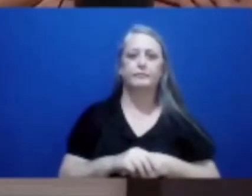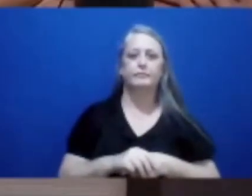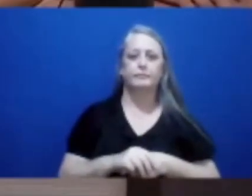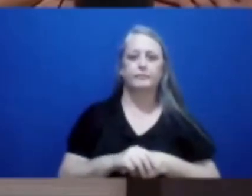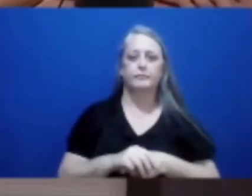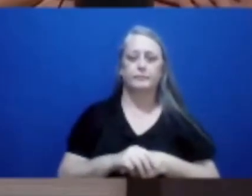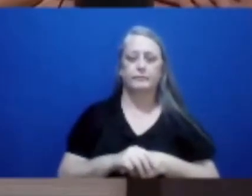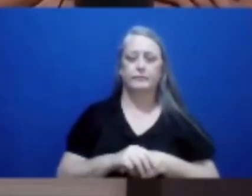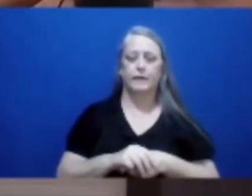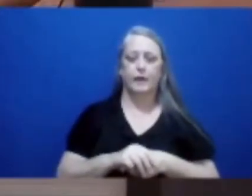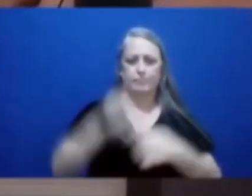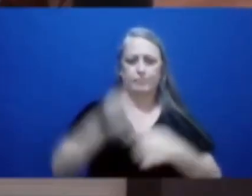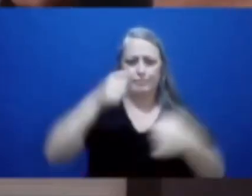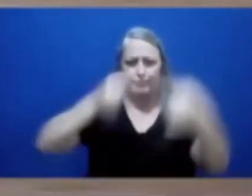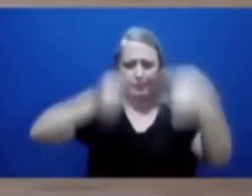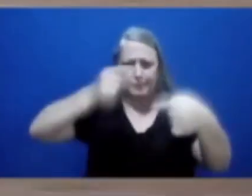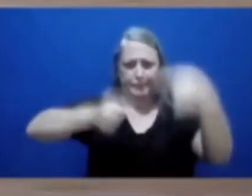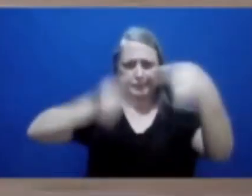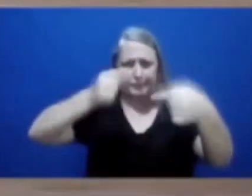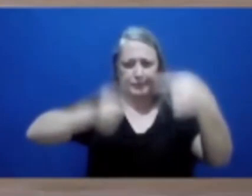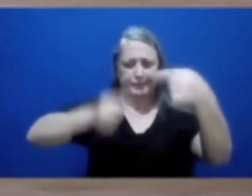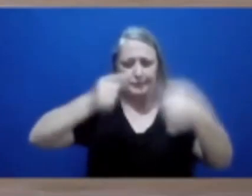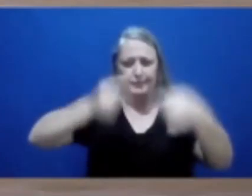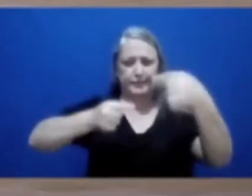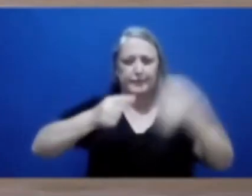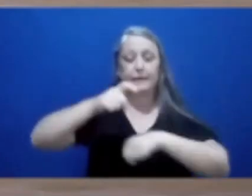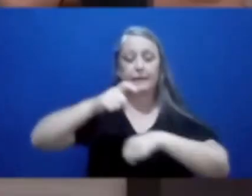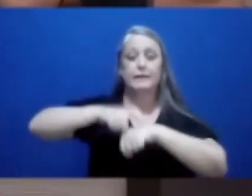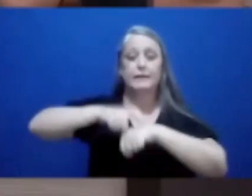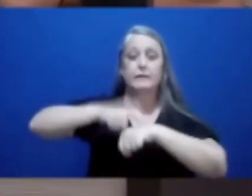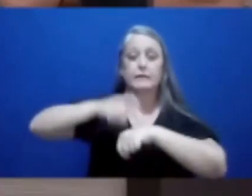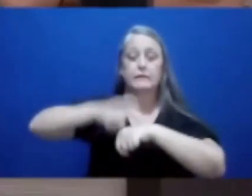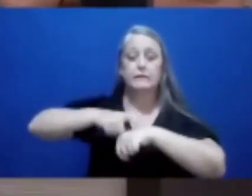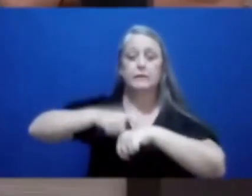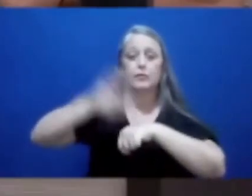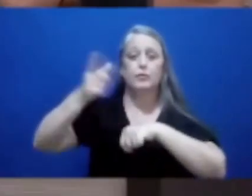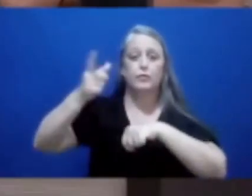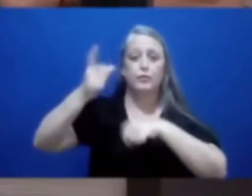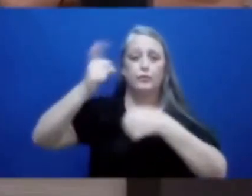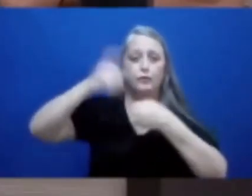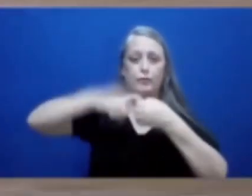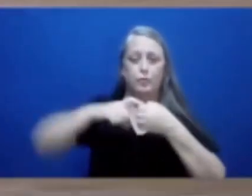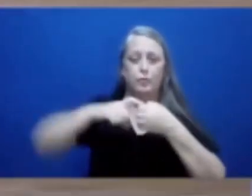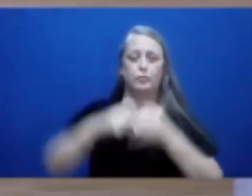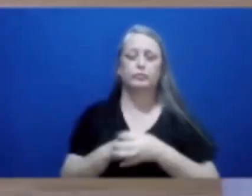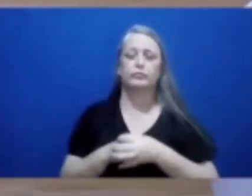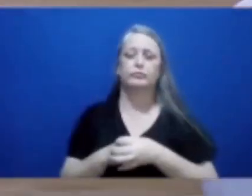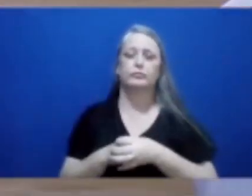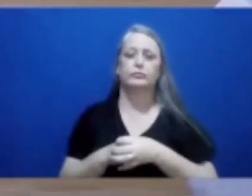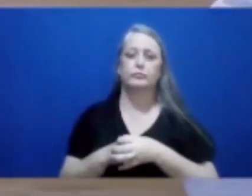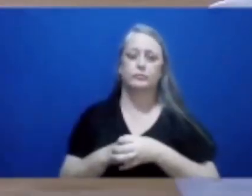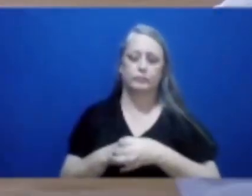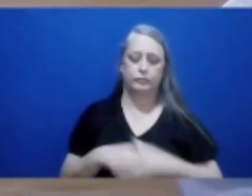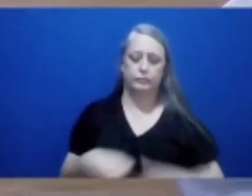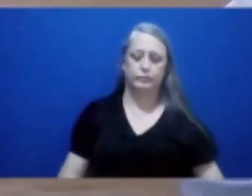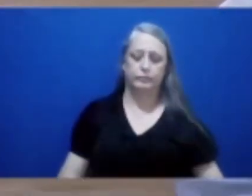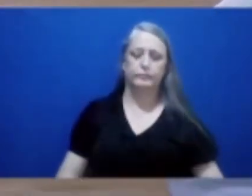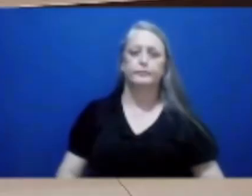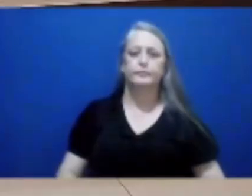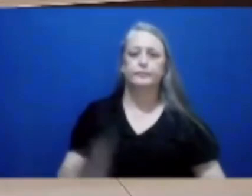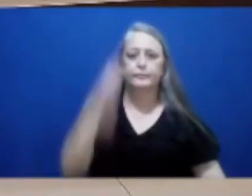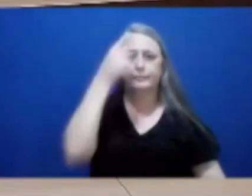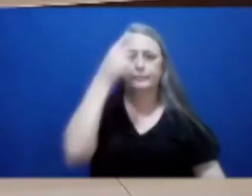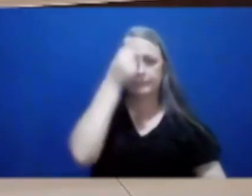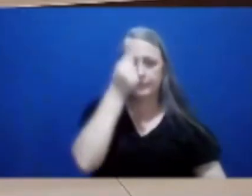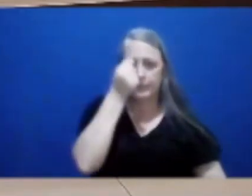Vindo de Vossa Excelência, não me assusta. Senhor presidente, retome o meu tempo. Vindo de Vossa Excelência. Mantei a ordem. Vereador Anderson, eu já lhe